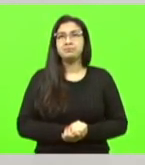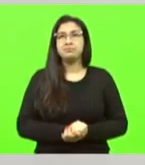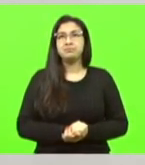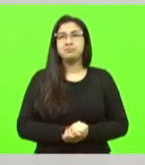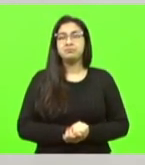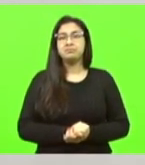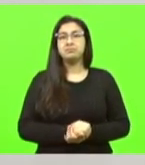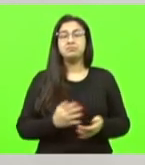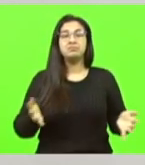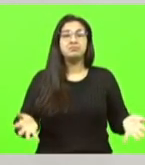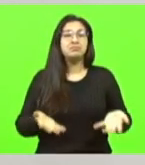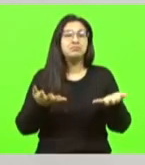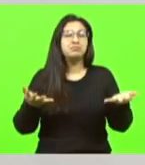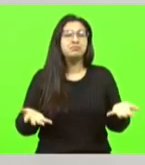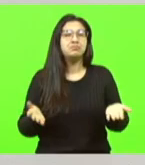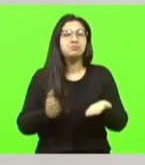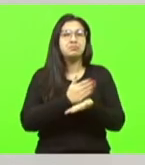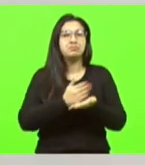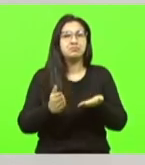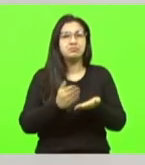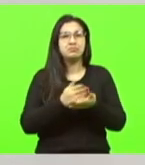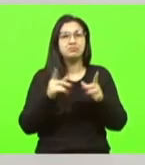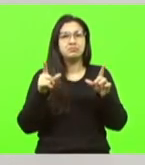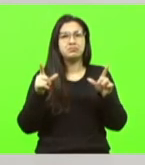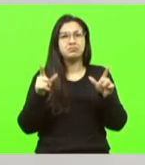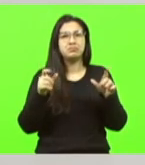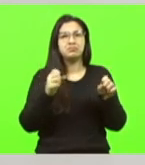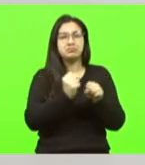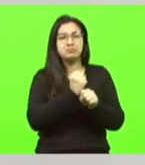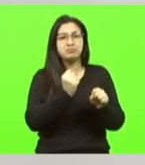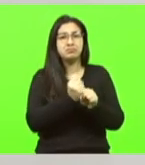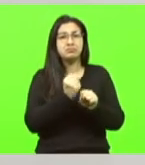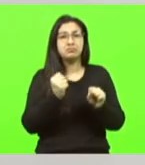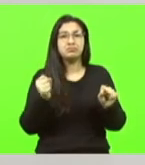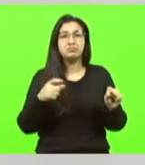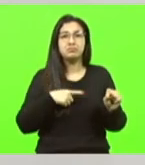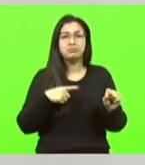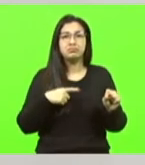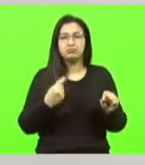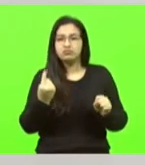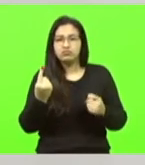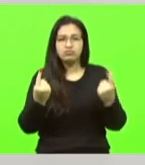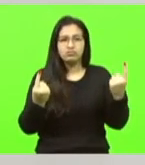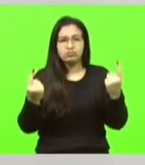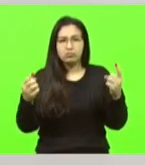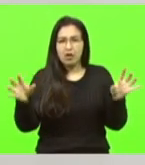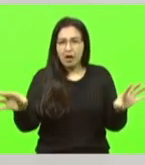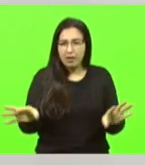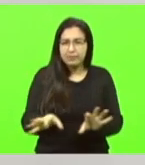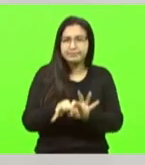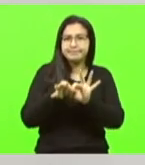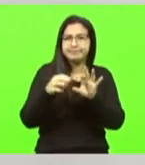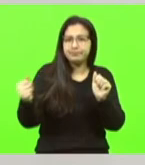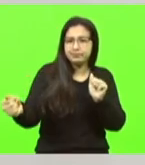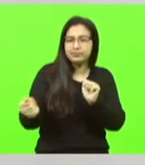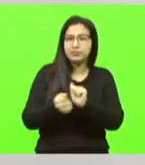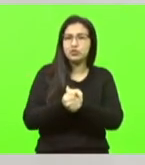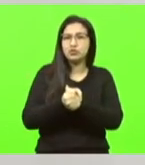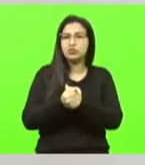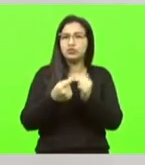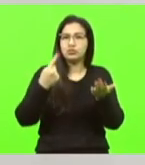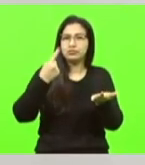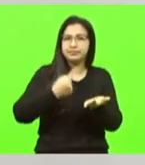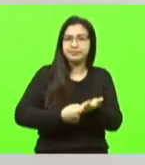motivando que muitos pequenos construtores viessem a se unir e juntar buscar aí parcerias com cooperativas